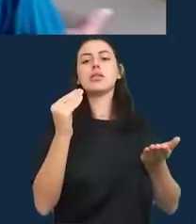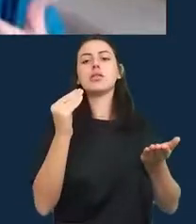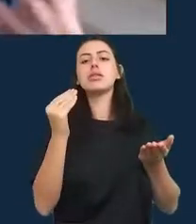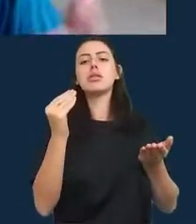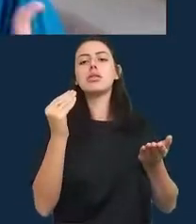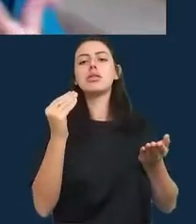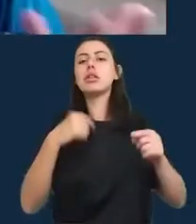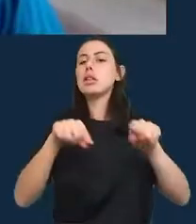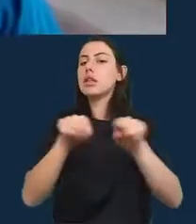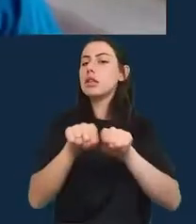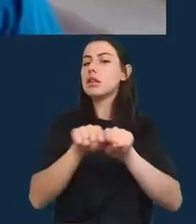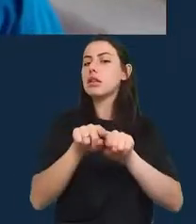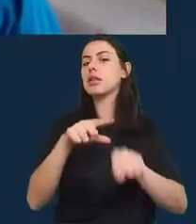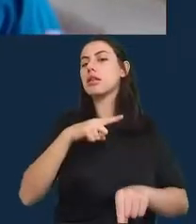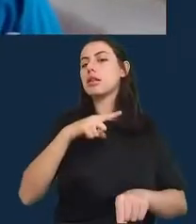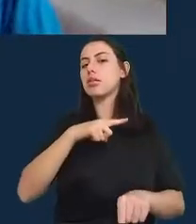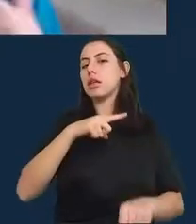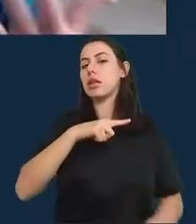muitos